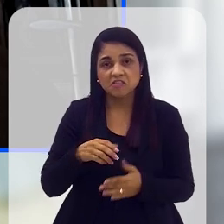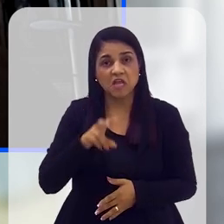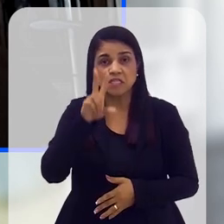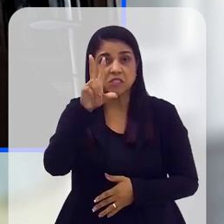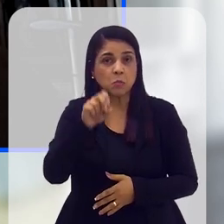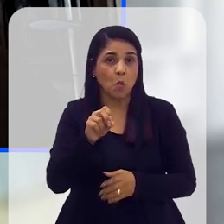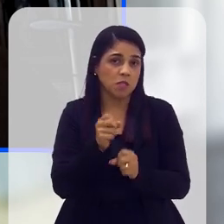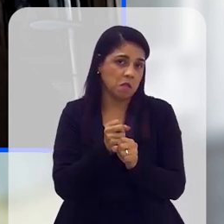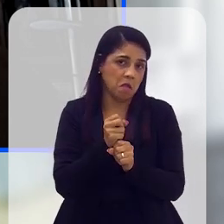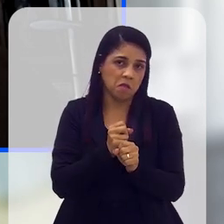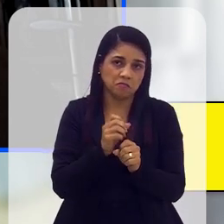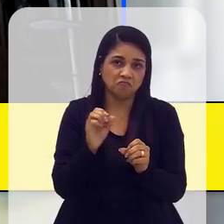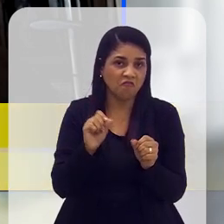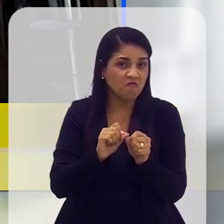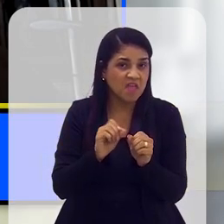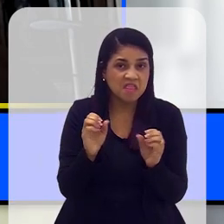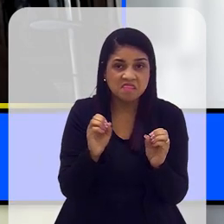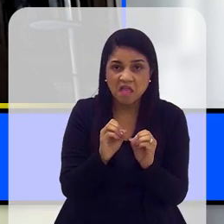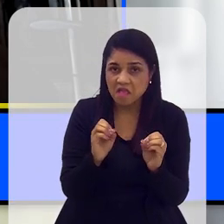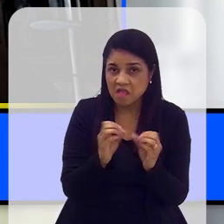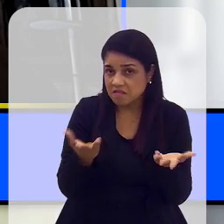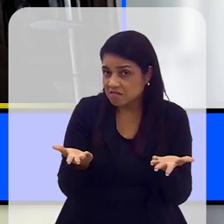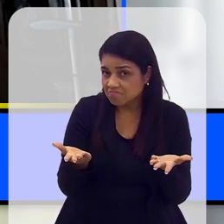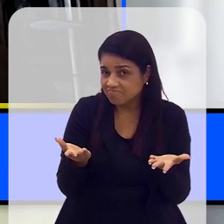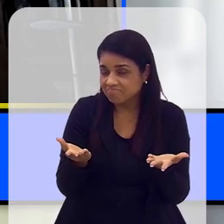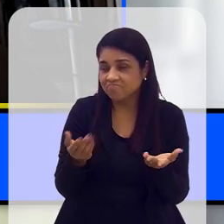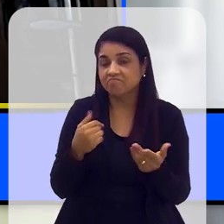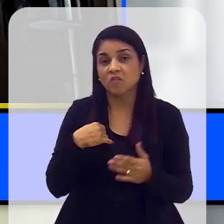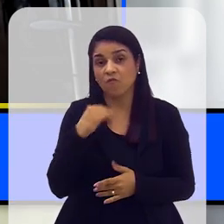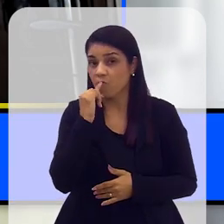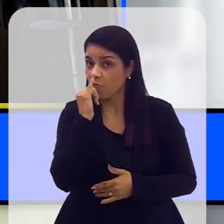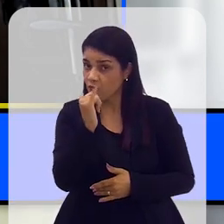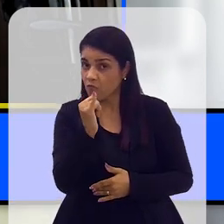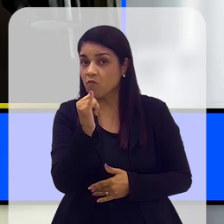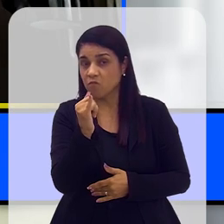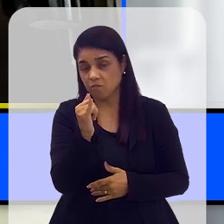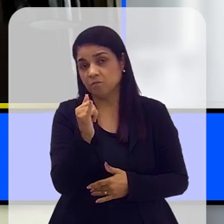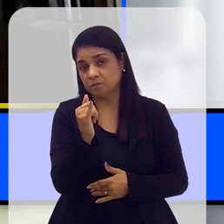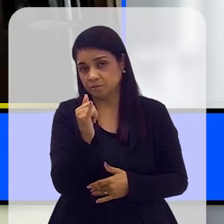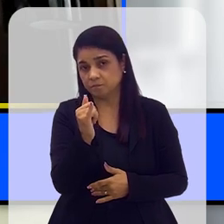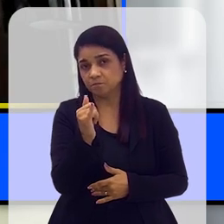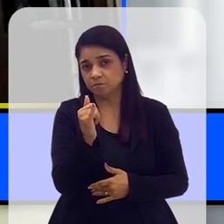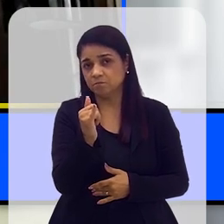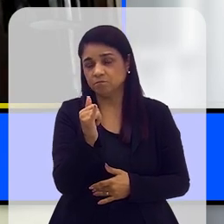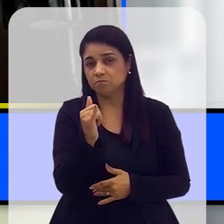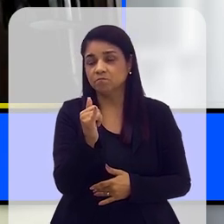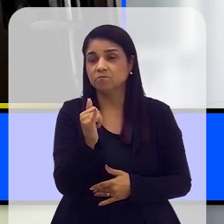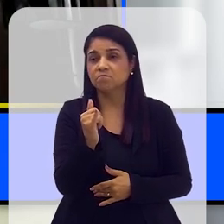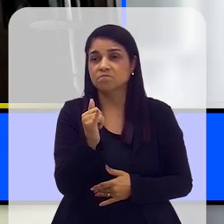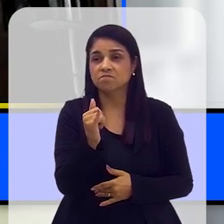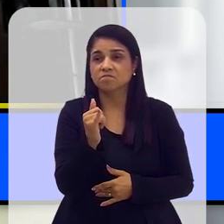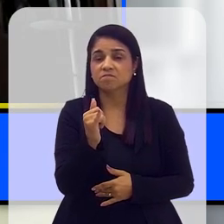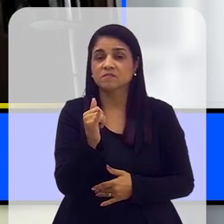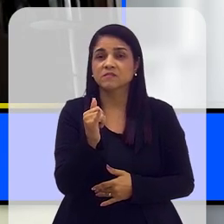advertido isso já há quatro, cinco décadas, e eu devo dizer a você que